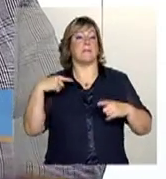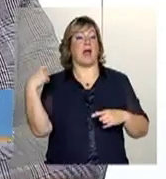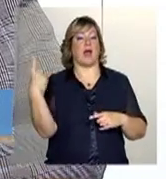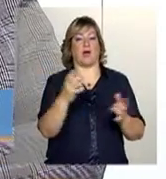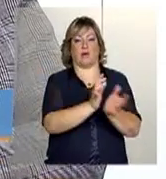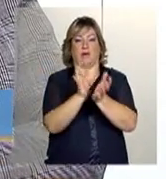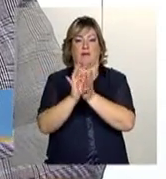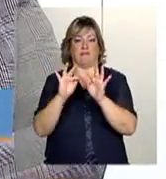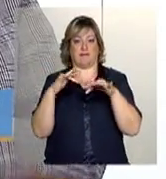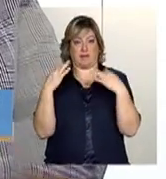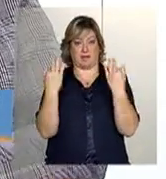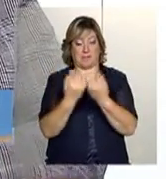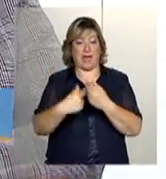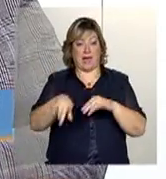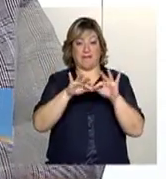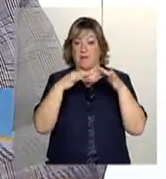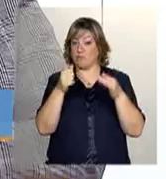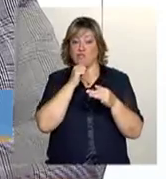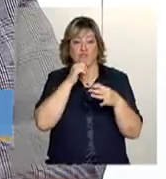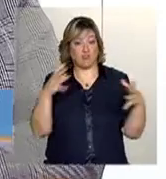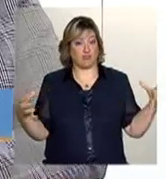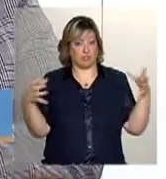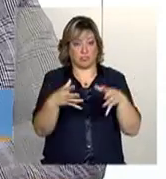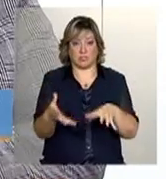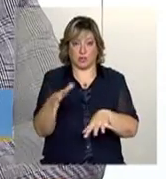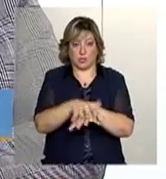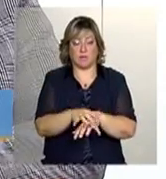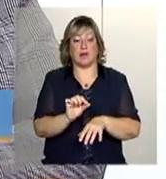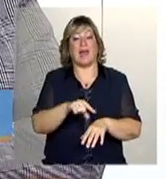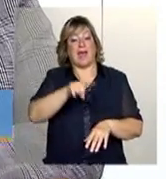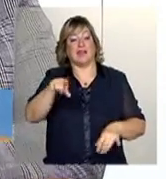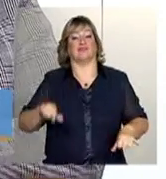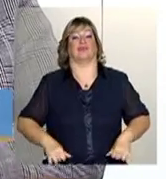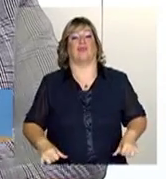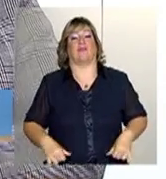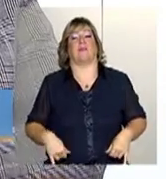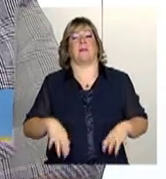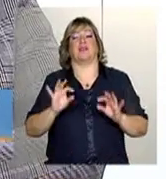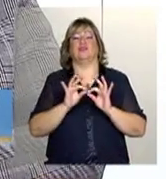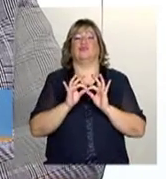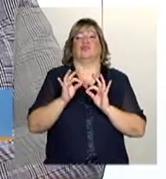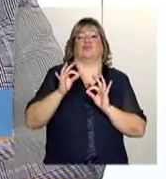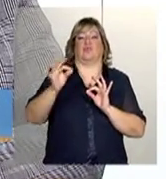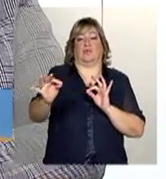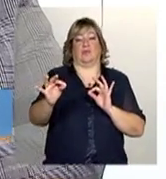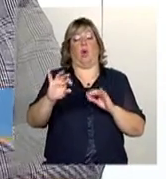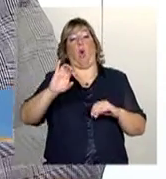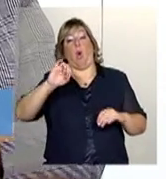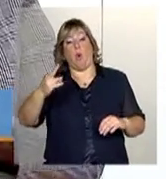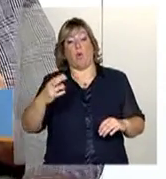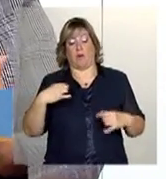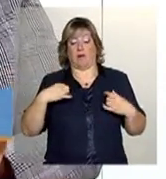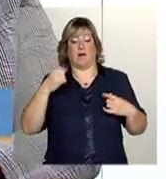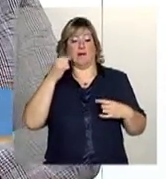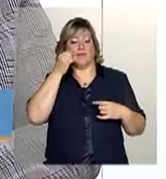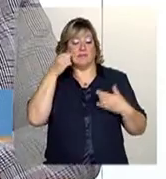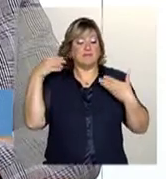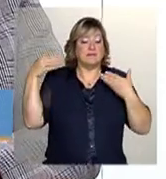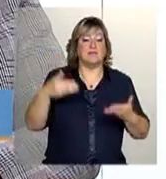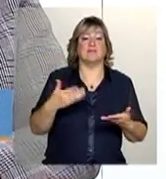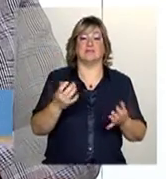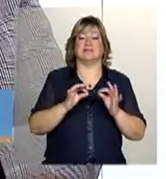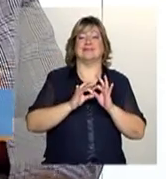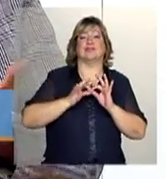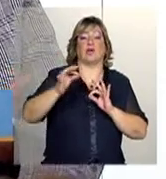as famílias que não foram incluídas são exatamente as que estão mais vulneráveis, que estão mais distantes, ou fisicamente, ou até mesmo em